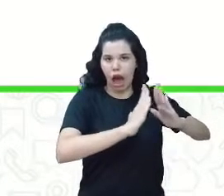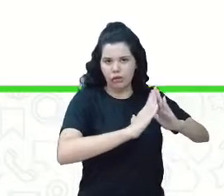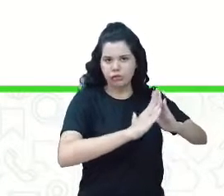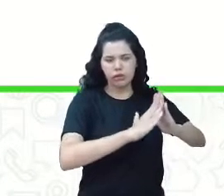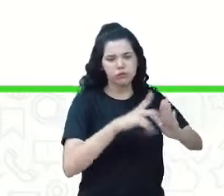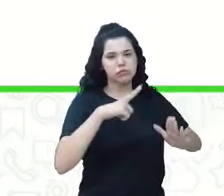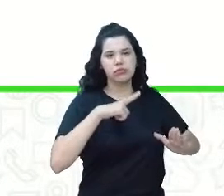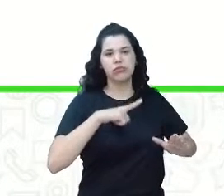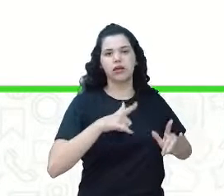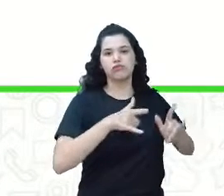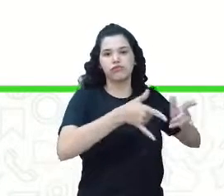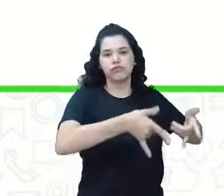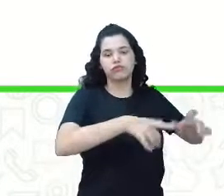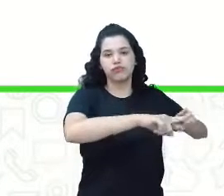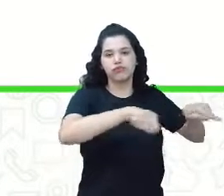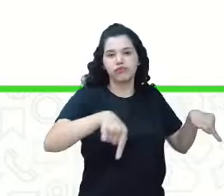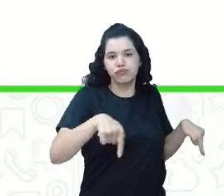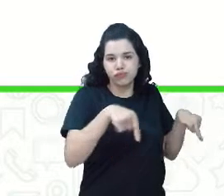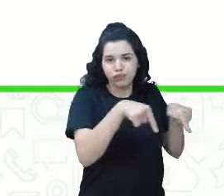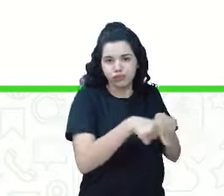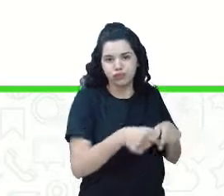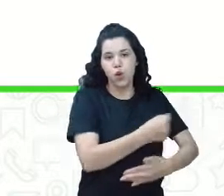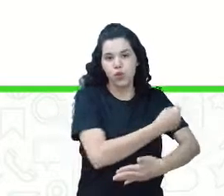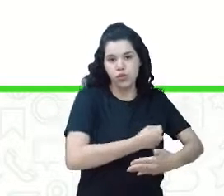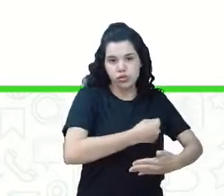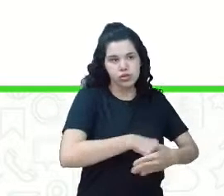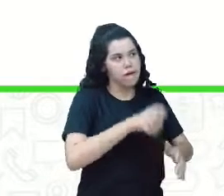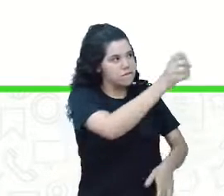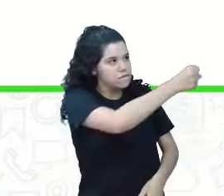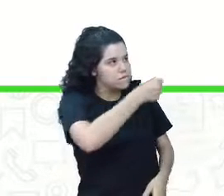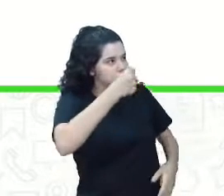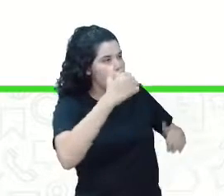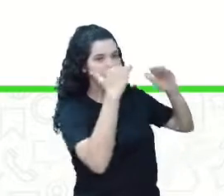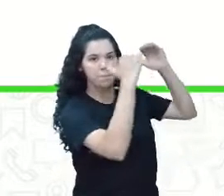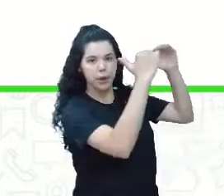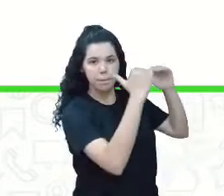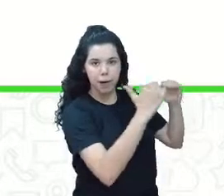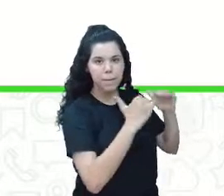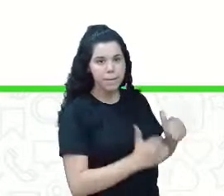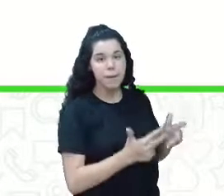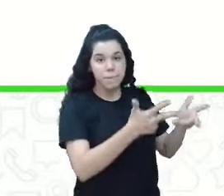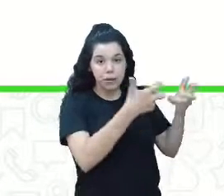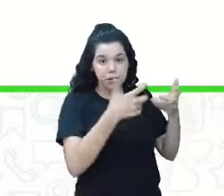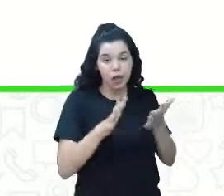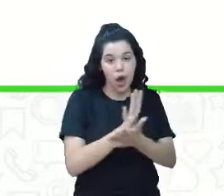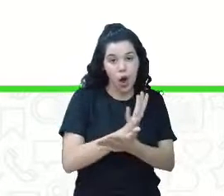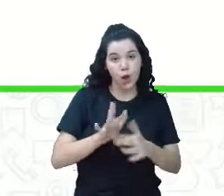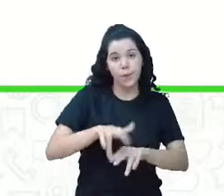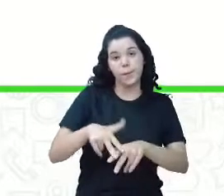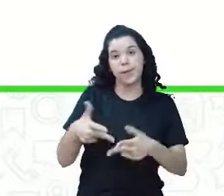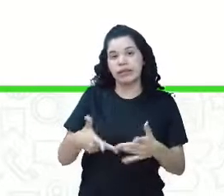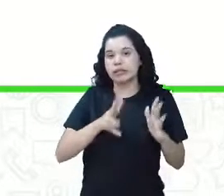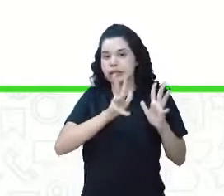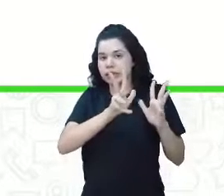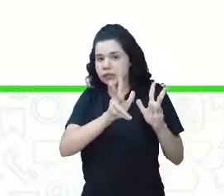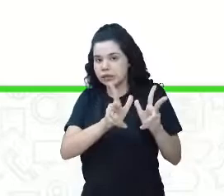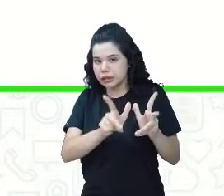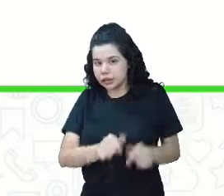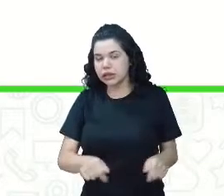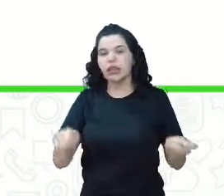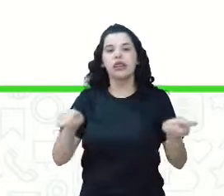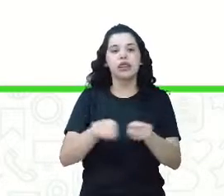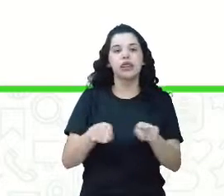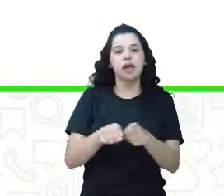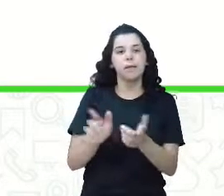colocar aí na sua mesa alguns materiais, alguns produtos de higiene e de limpeza e